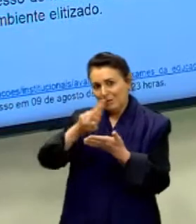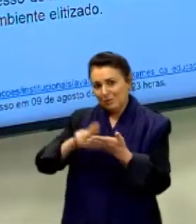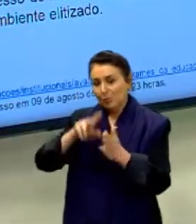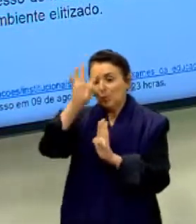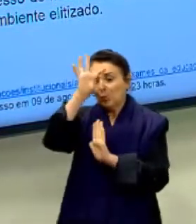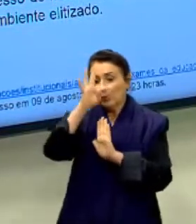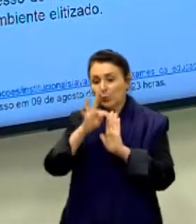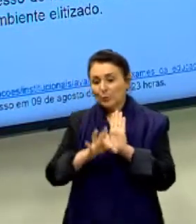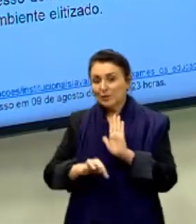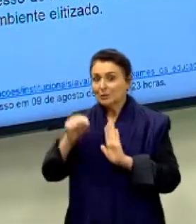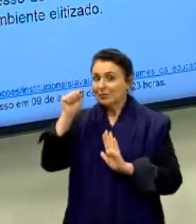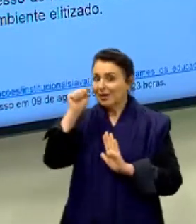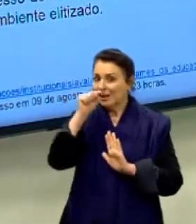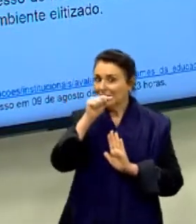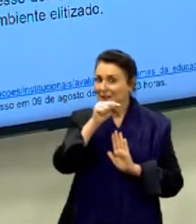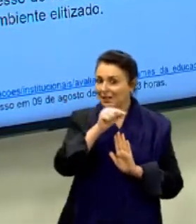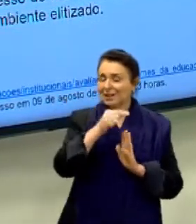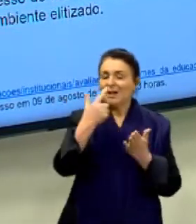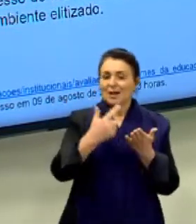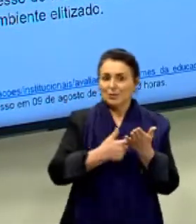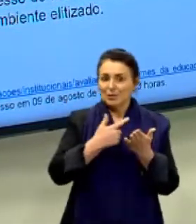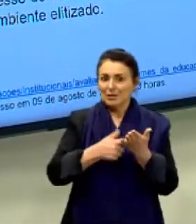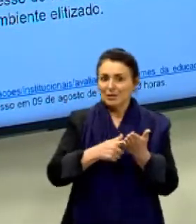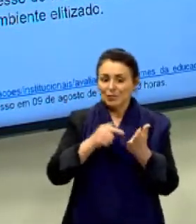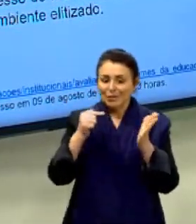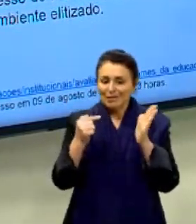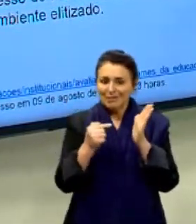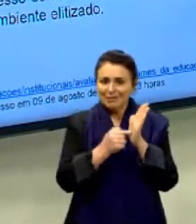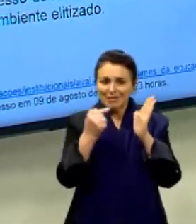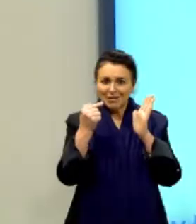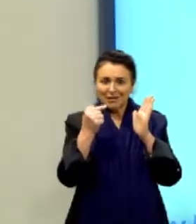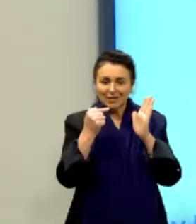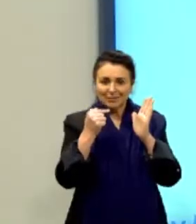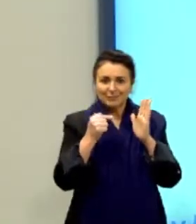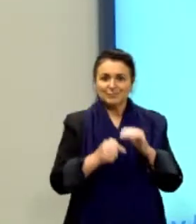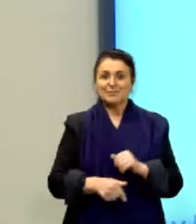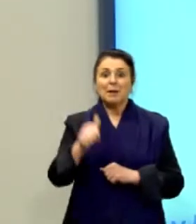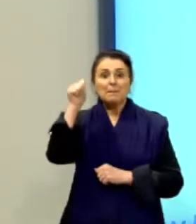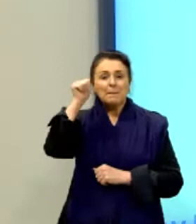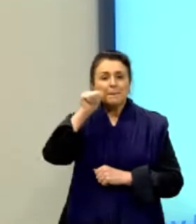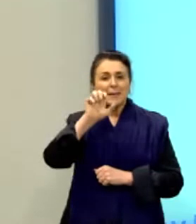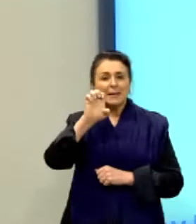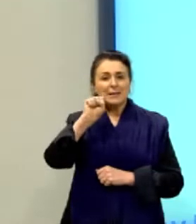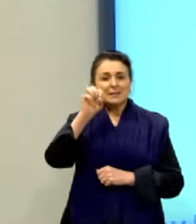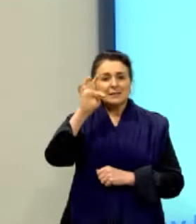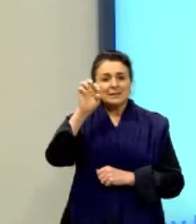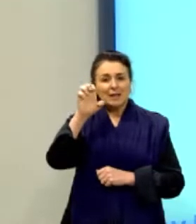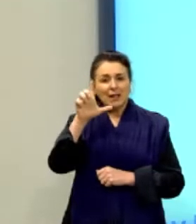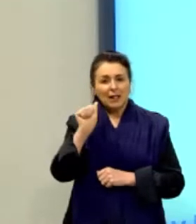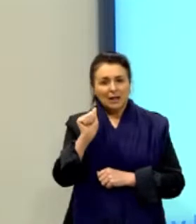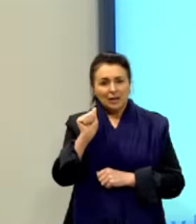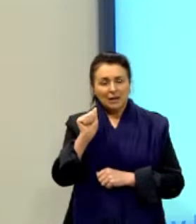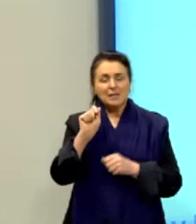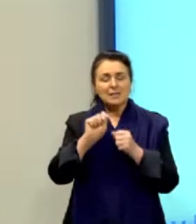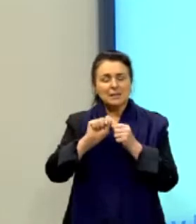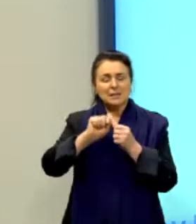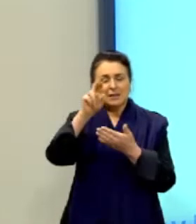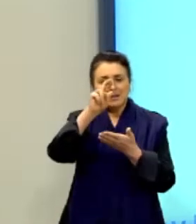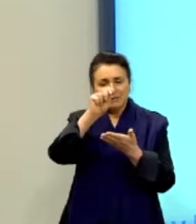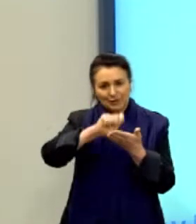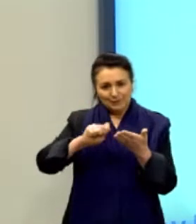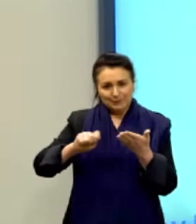está lá, então é só vocês entrarem lá e acessar, tá? Olha o que a Estela fez. Vamos ler a introdução da Estela? Vamos lá.